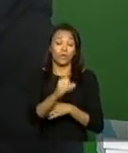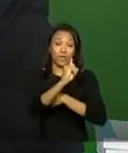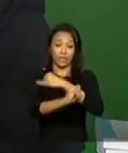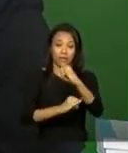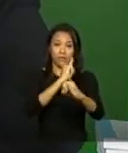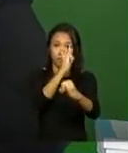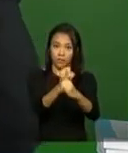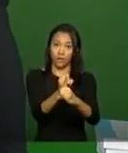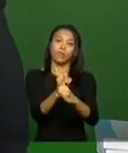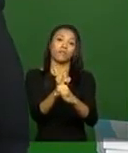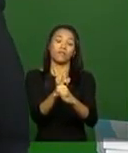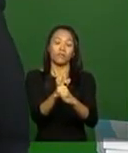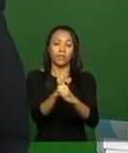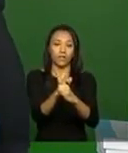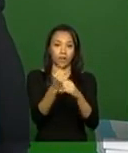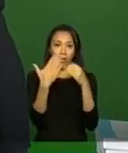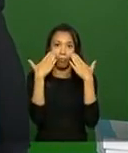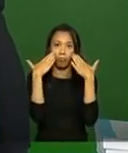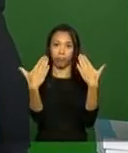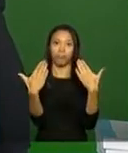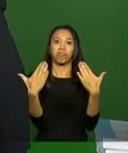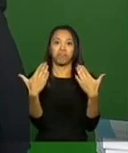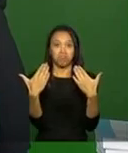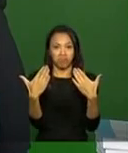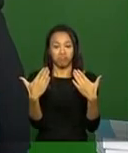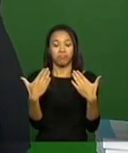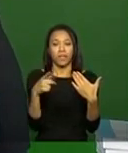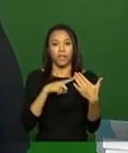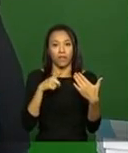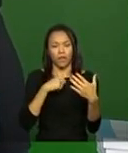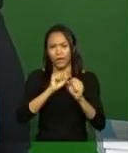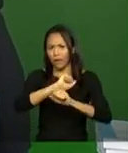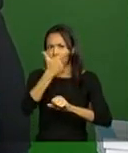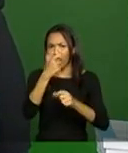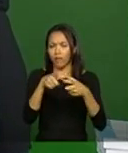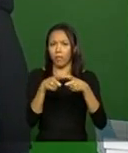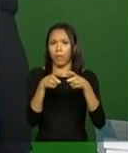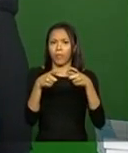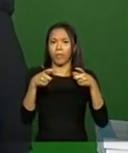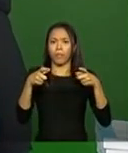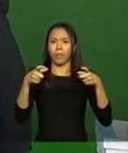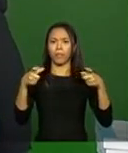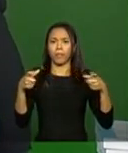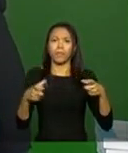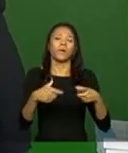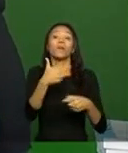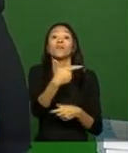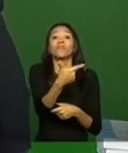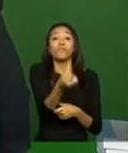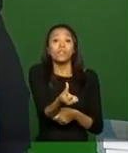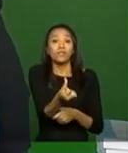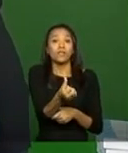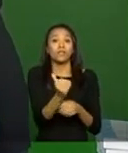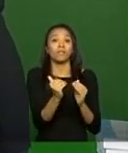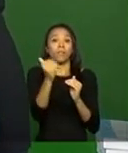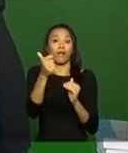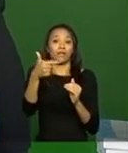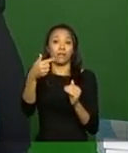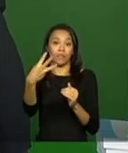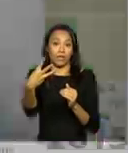dessa rodada, você tem um crescimento claro em relação ao uso diário, 26 para 37, que é um negócio